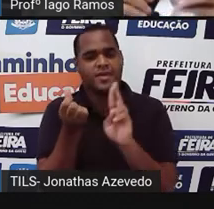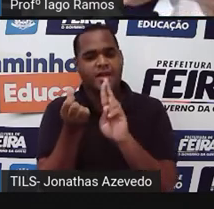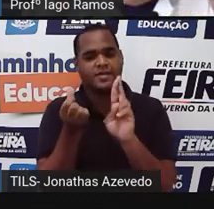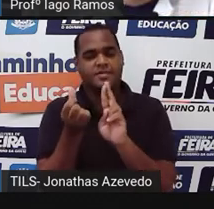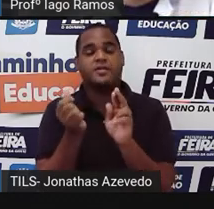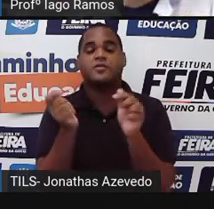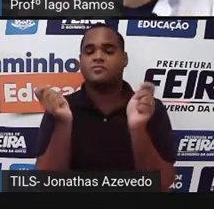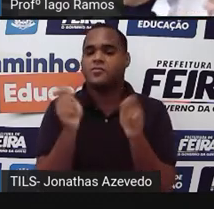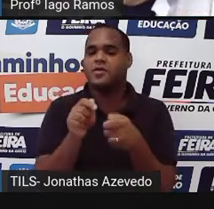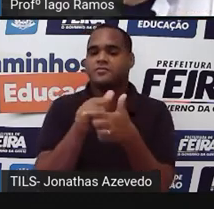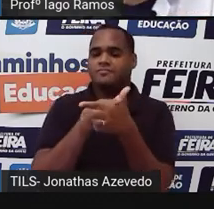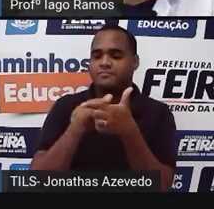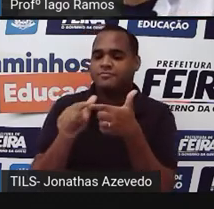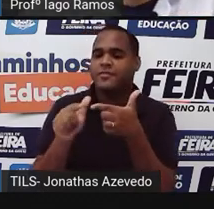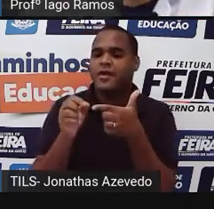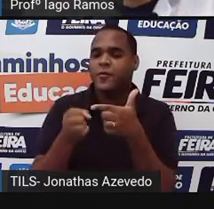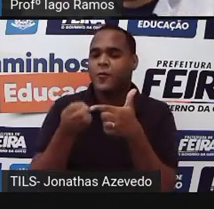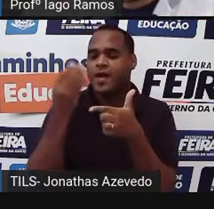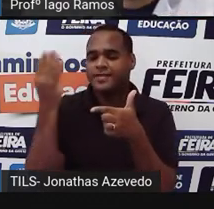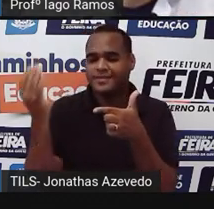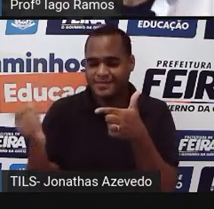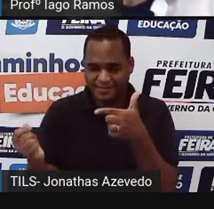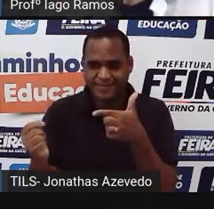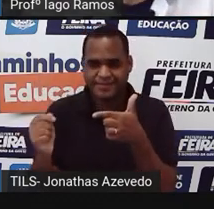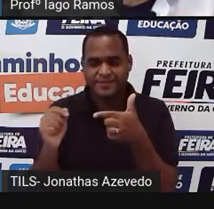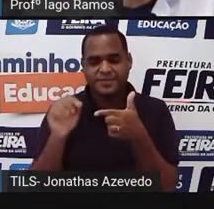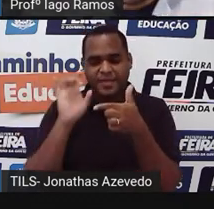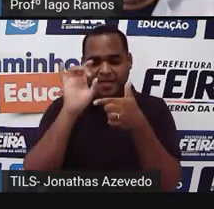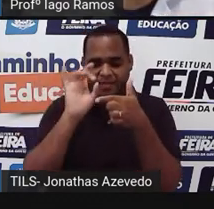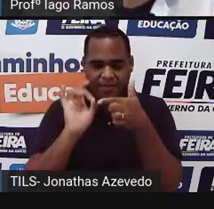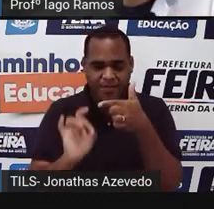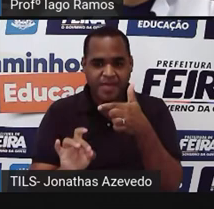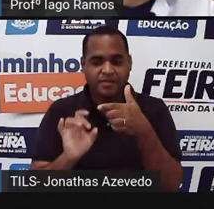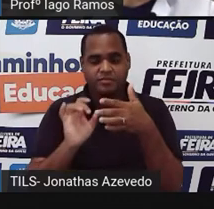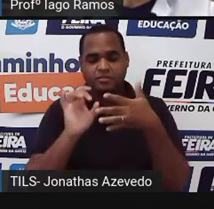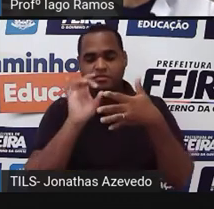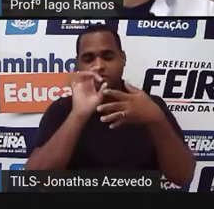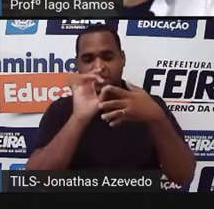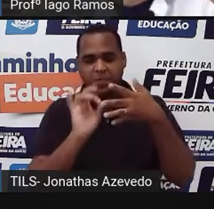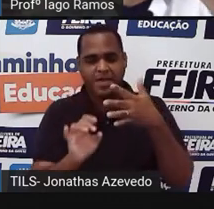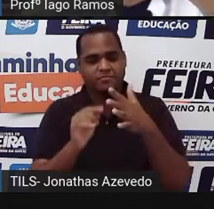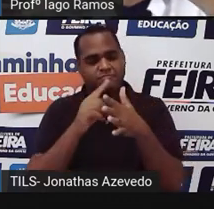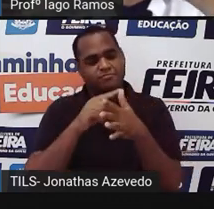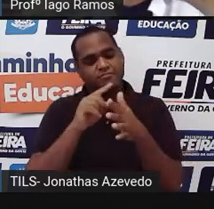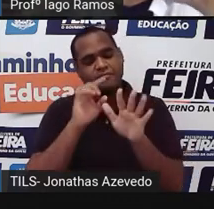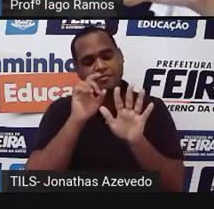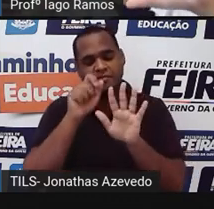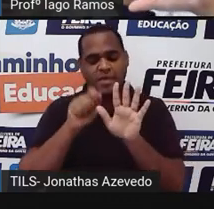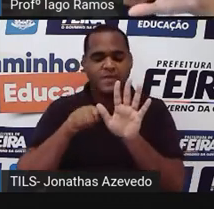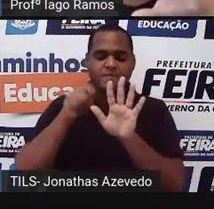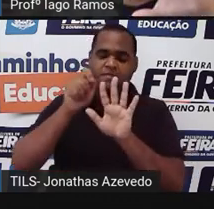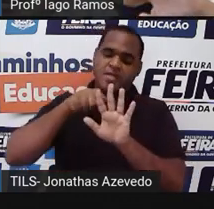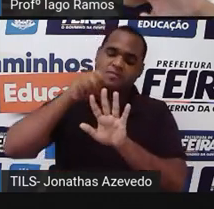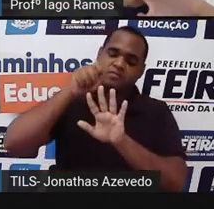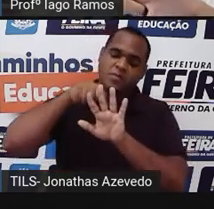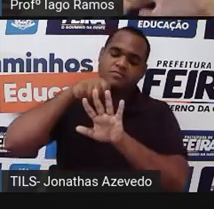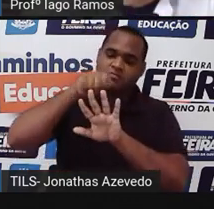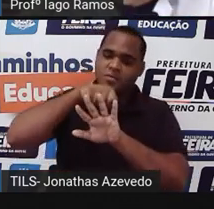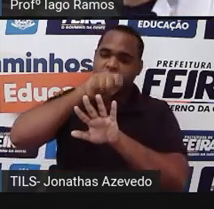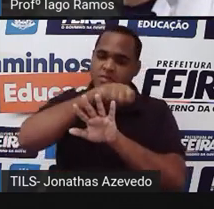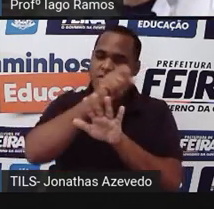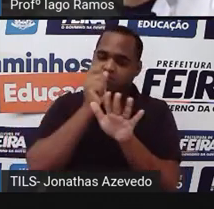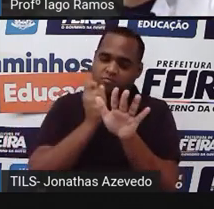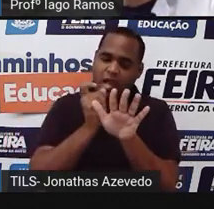dividir em parcelas iguais pra cada mês então cada mês você vai pagar um pedacinho